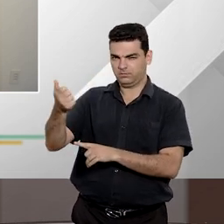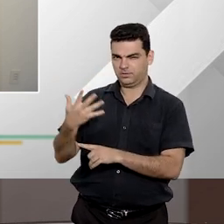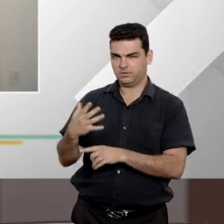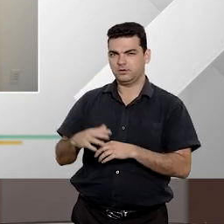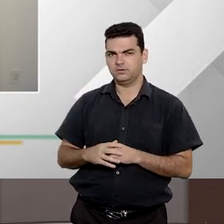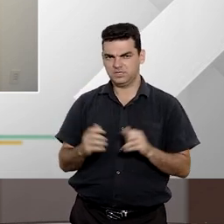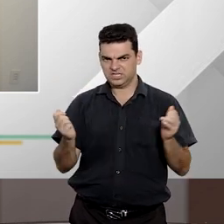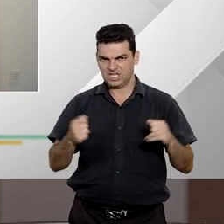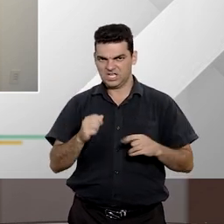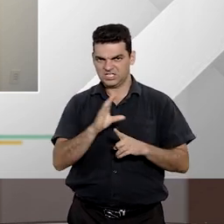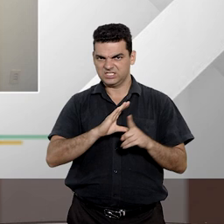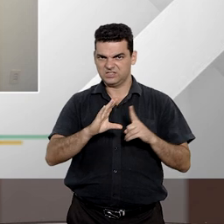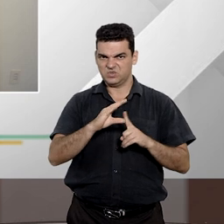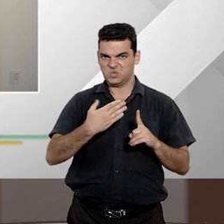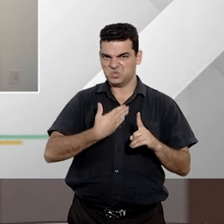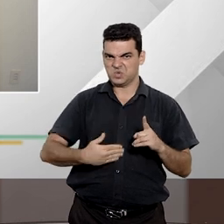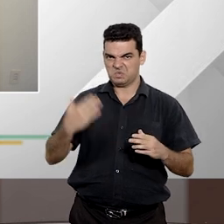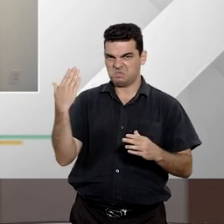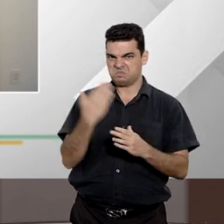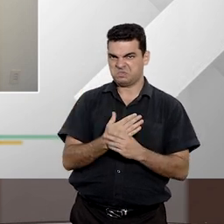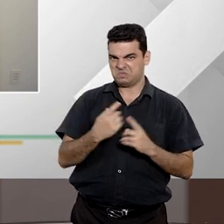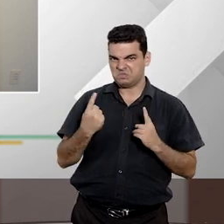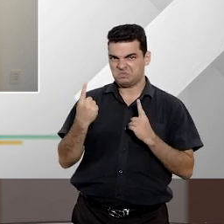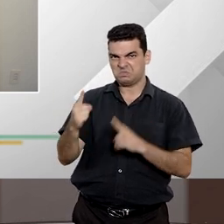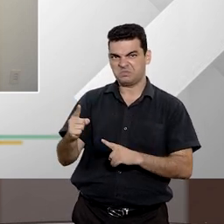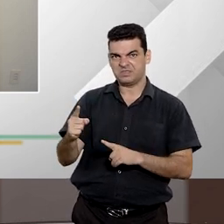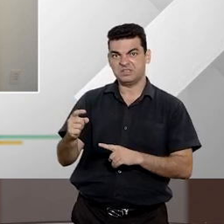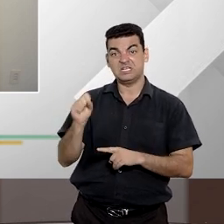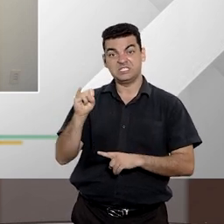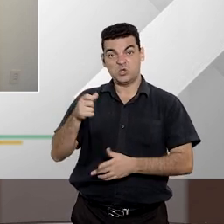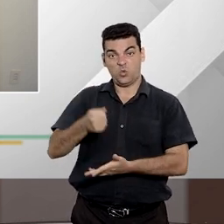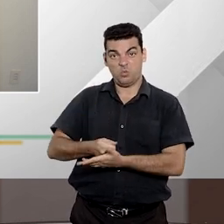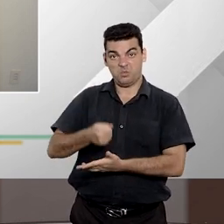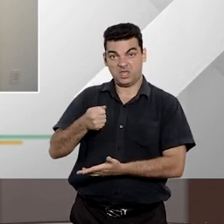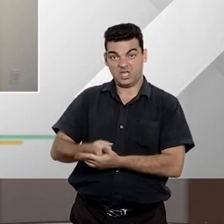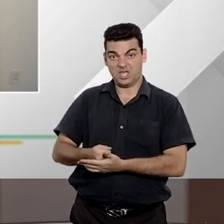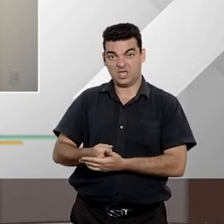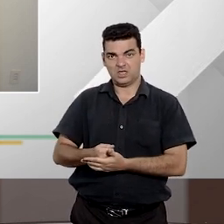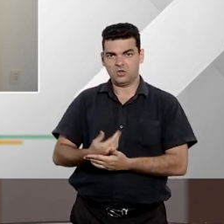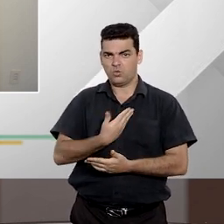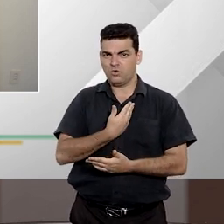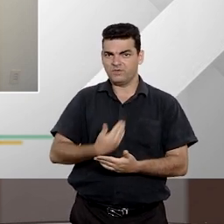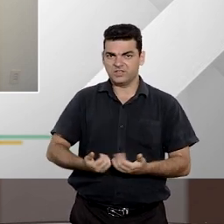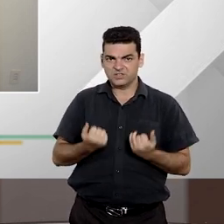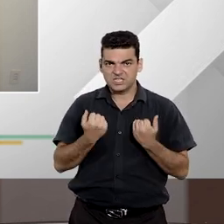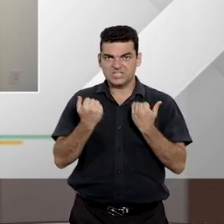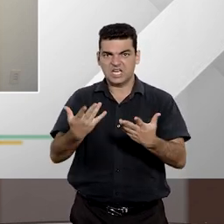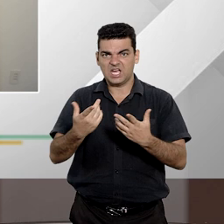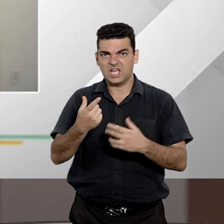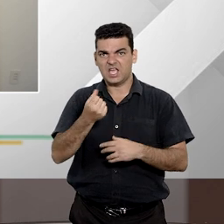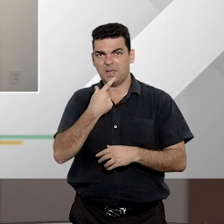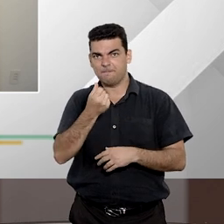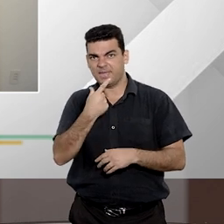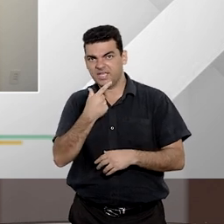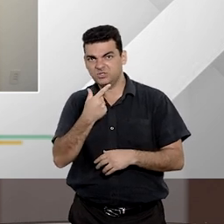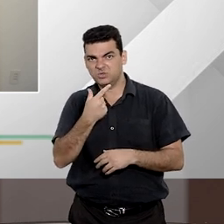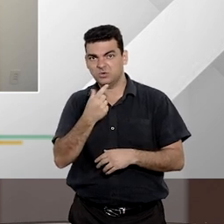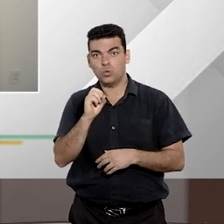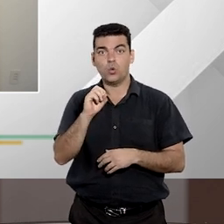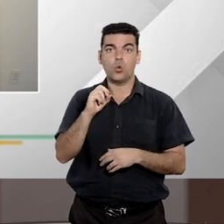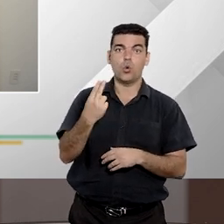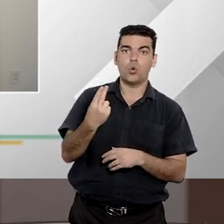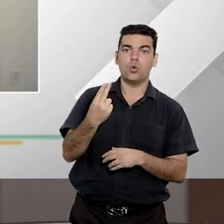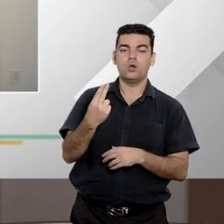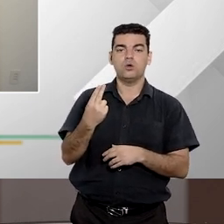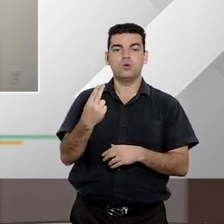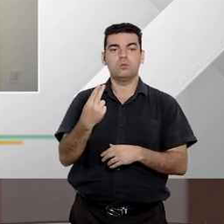Cabe a ação civil pública, por exemplo, para obrigar o poder público a fornecer medicamento ou tratamento de saúde a